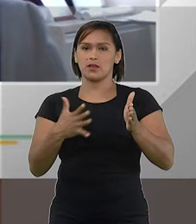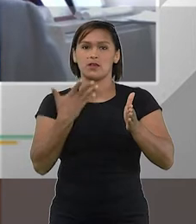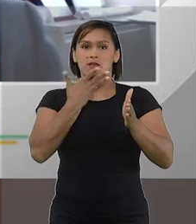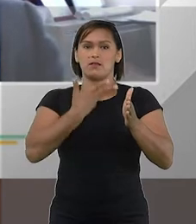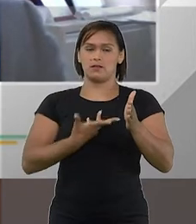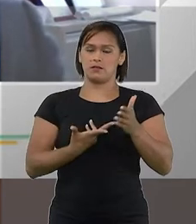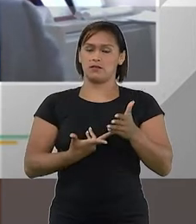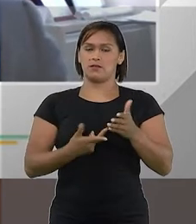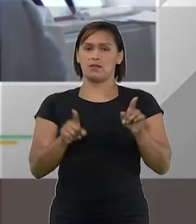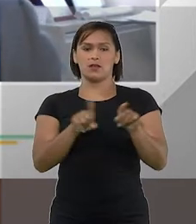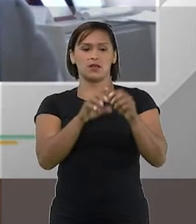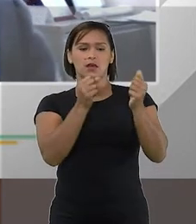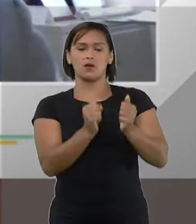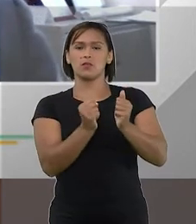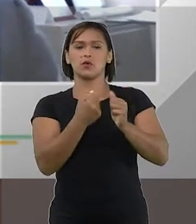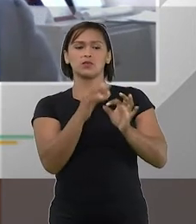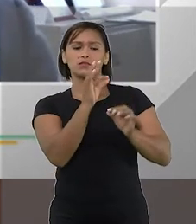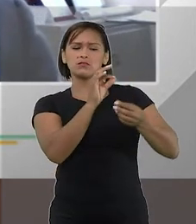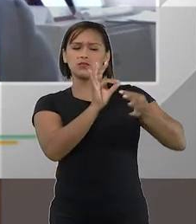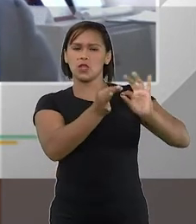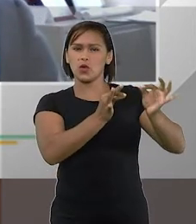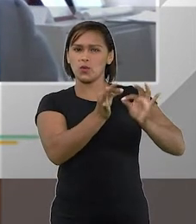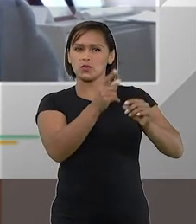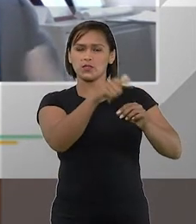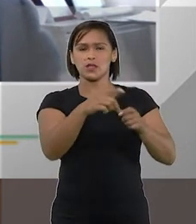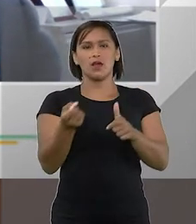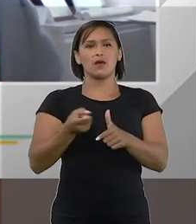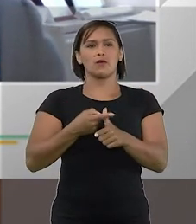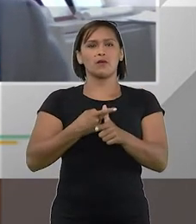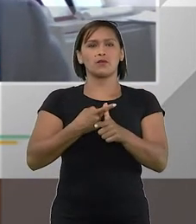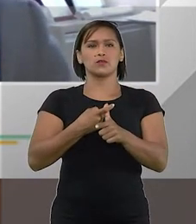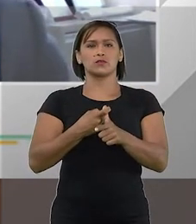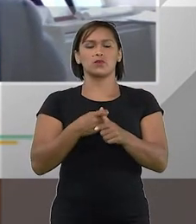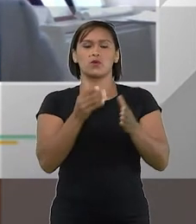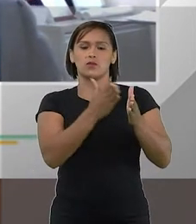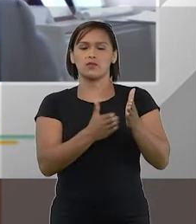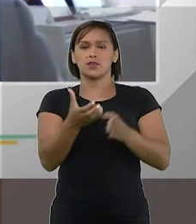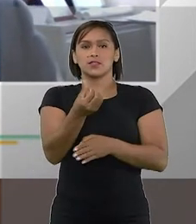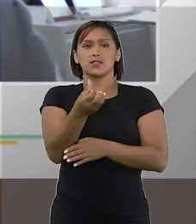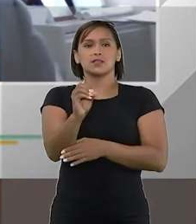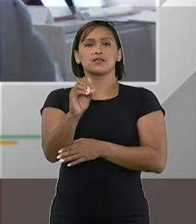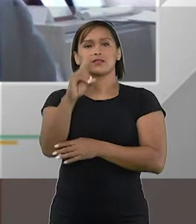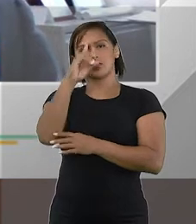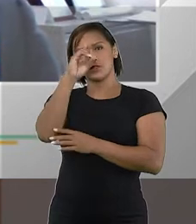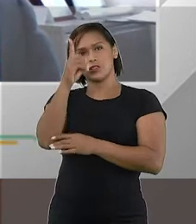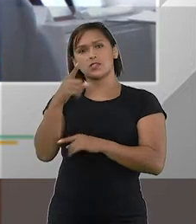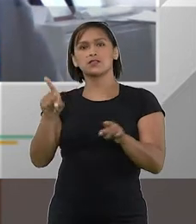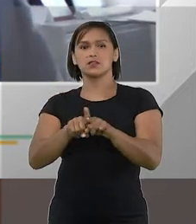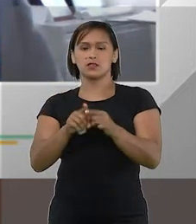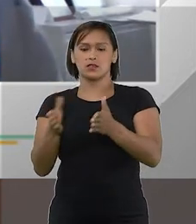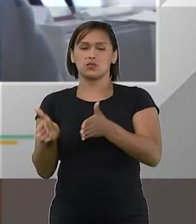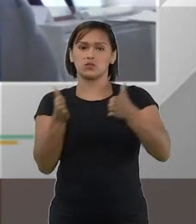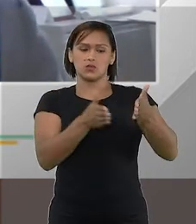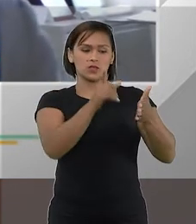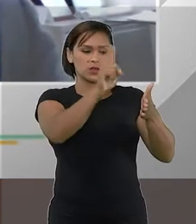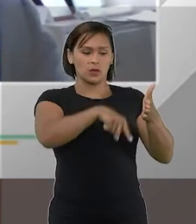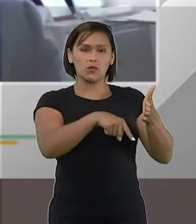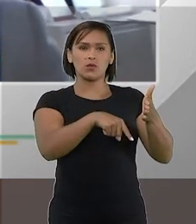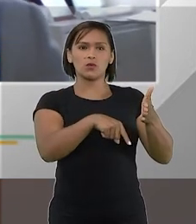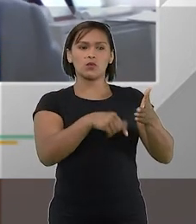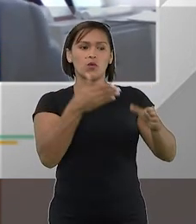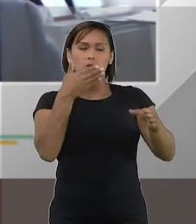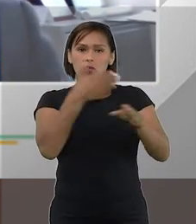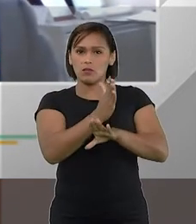respiro e possa negociar com os seus credores durante um prazo de 60 dias. E, num segundo momento,